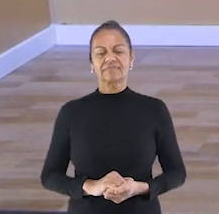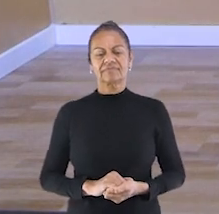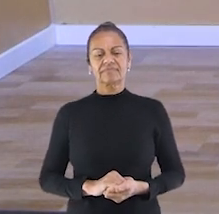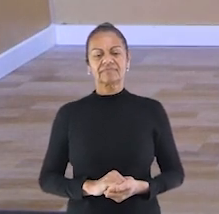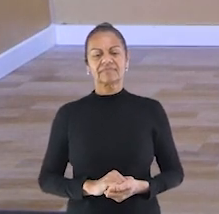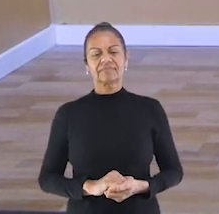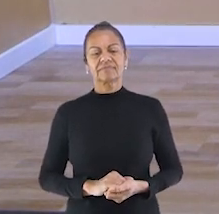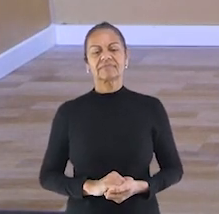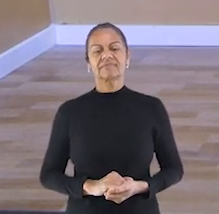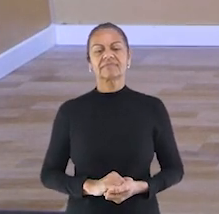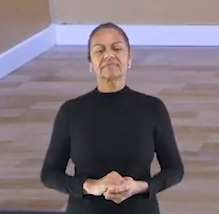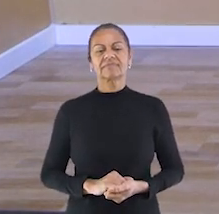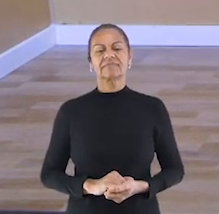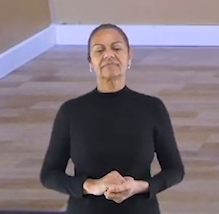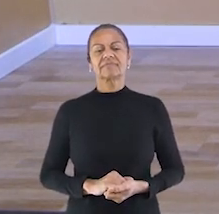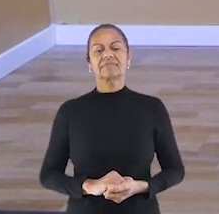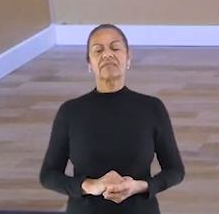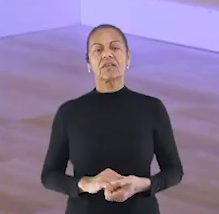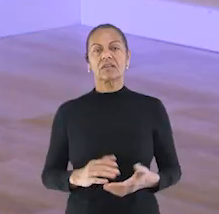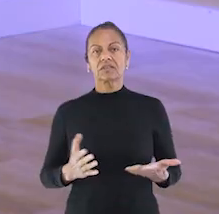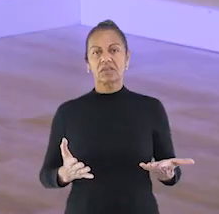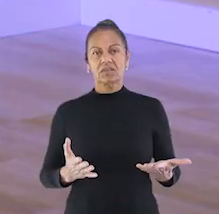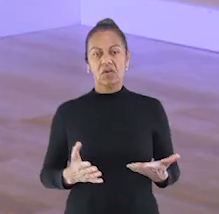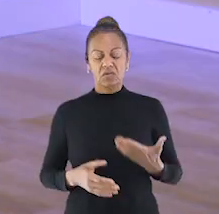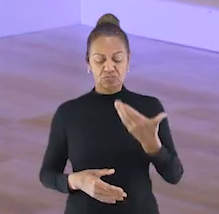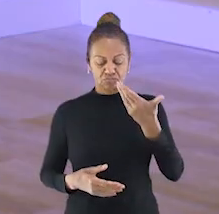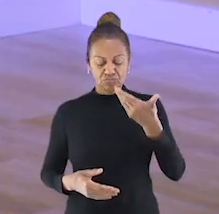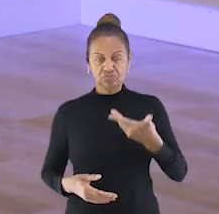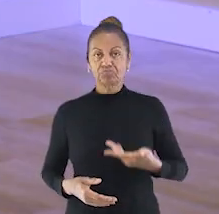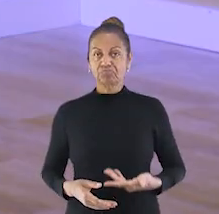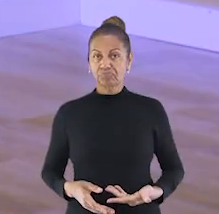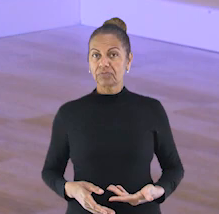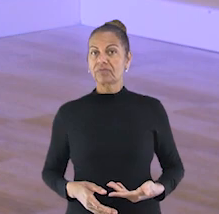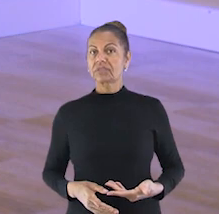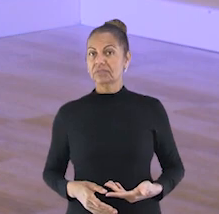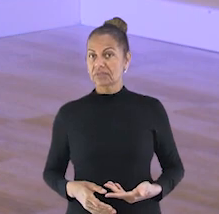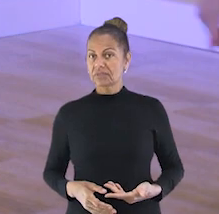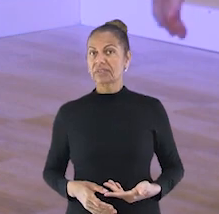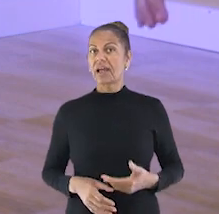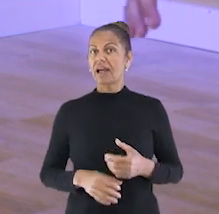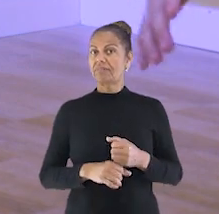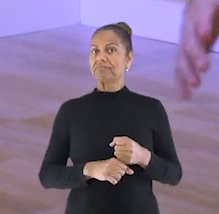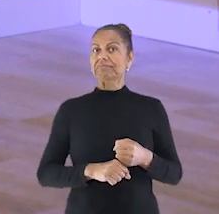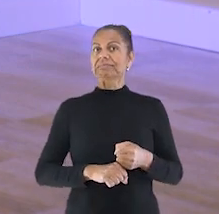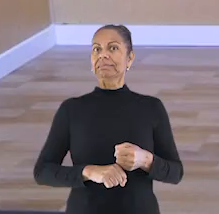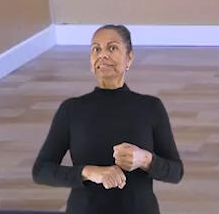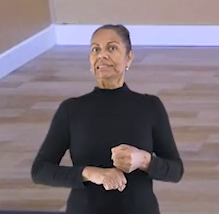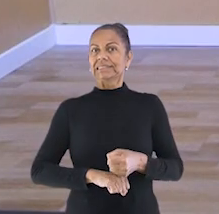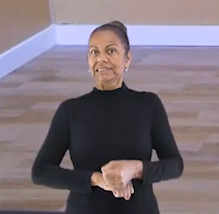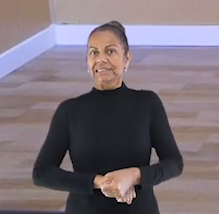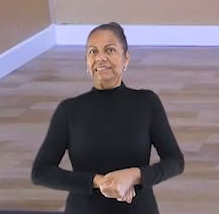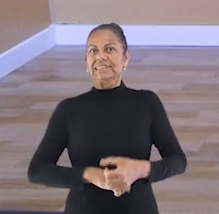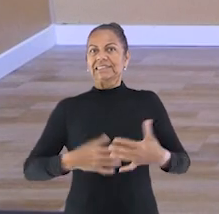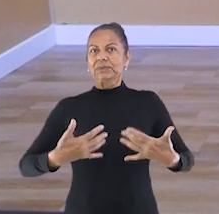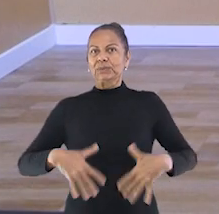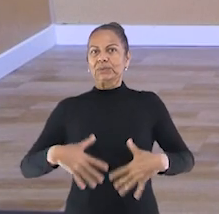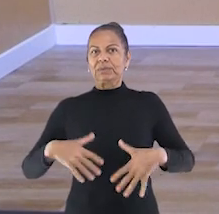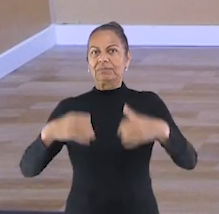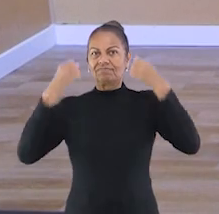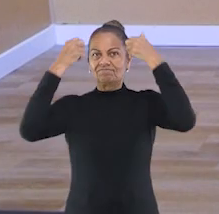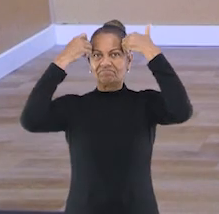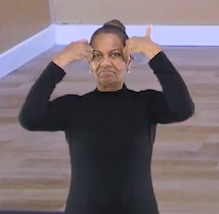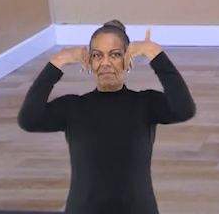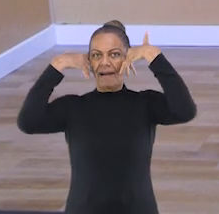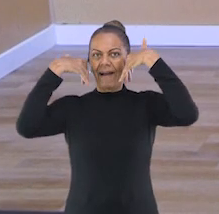Isso. Aqui, ó. O negócio está puxado. Nosso quarto